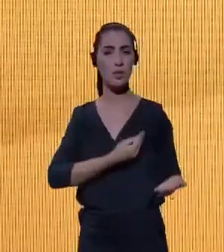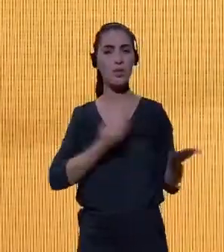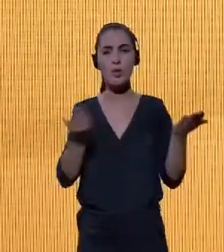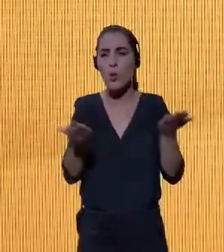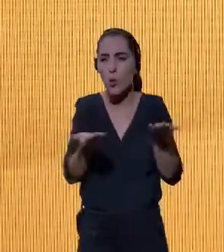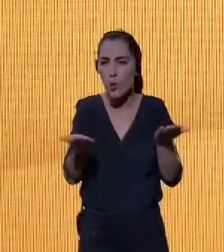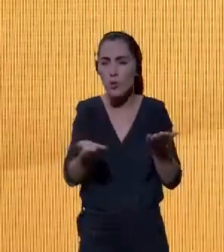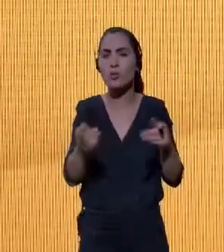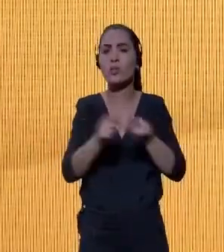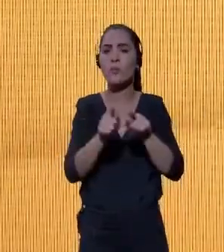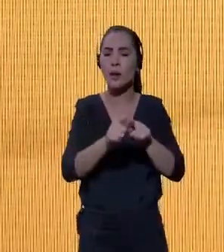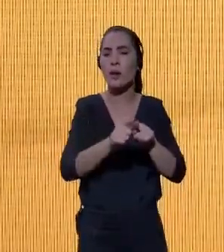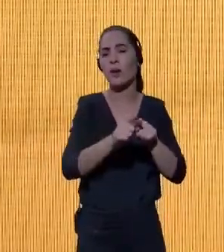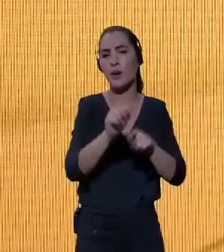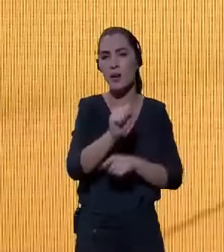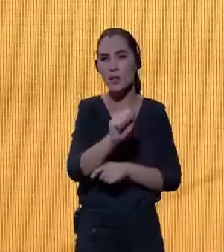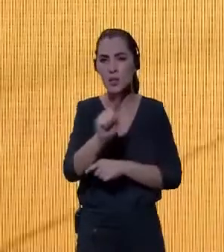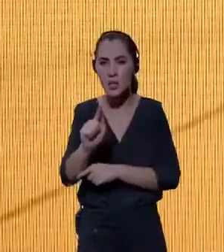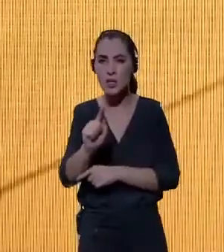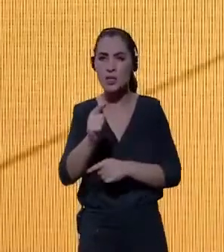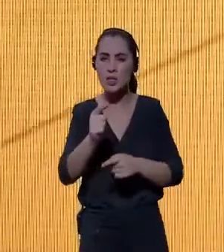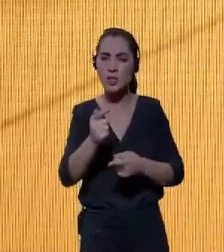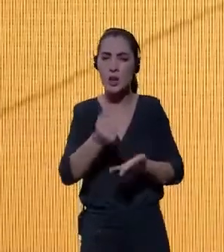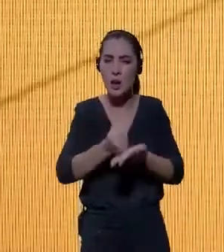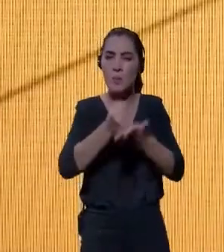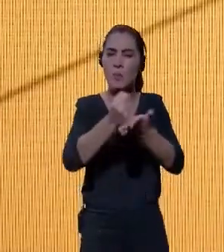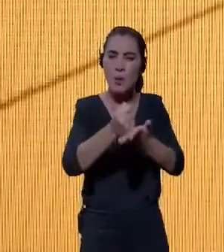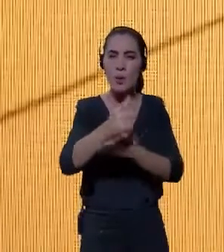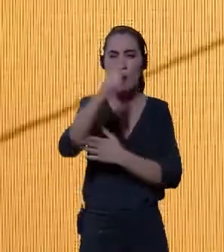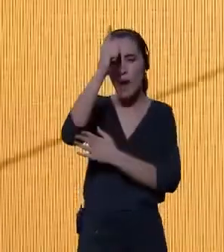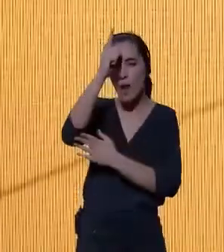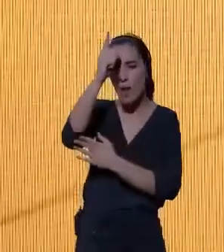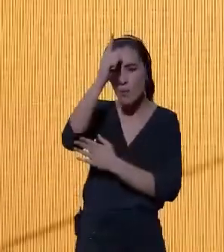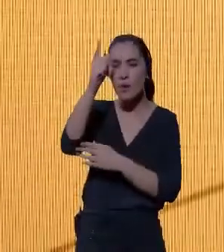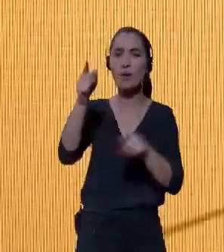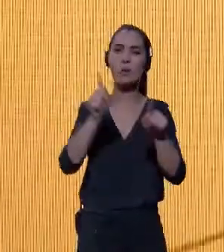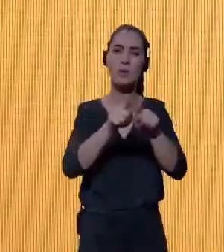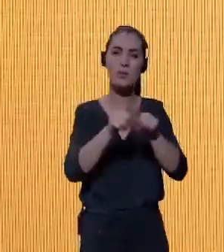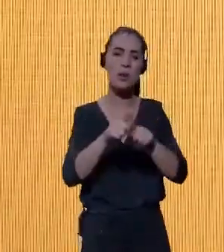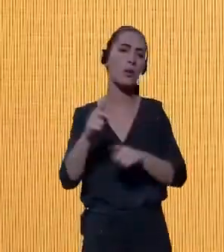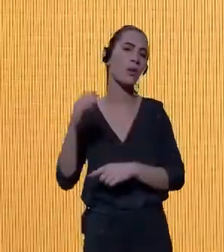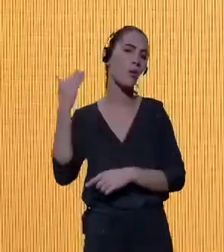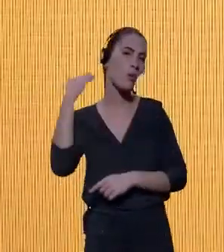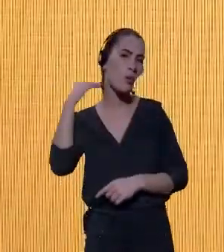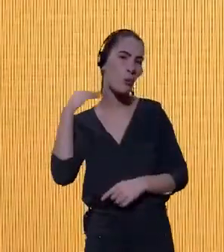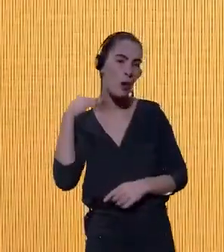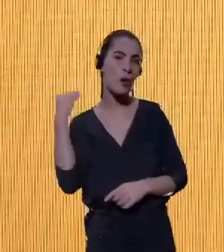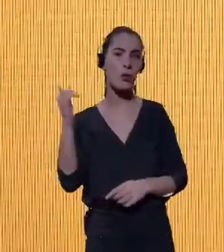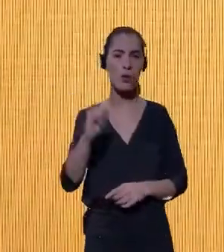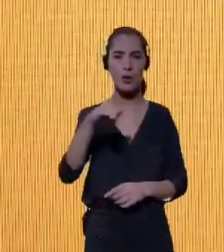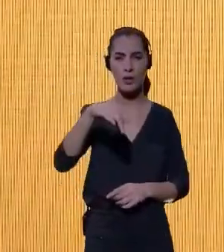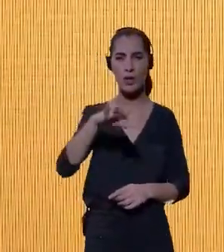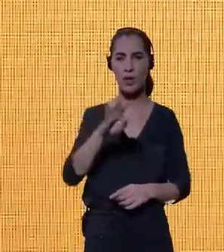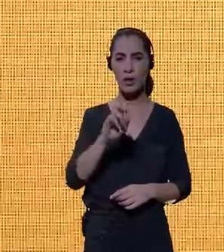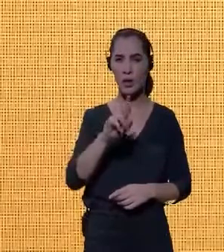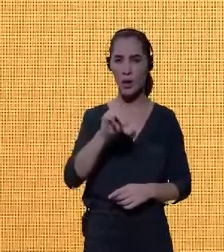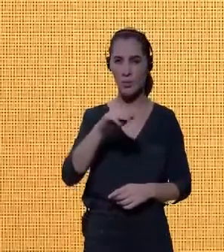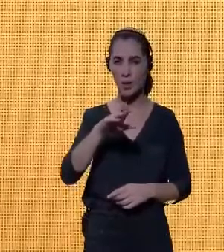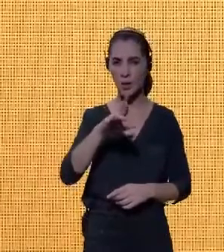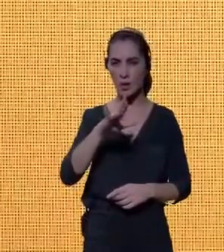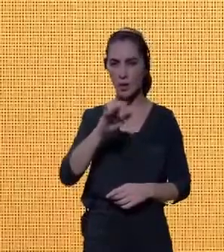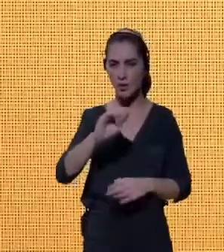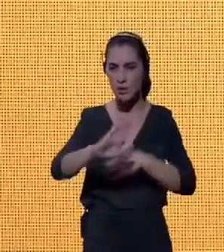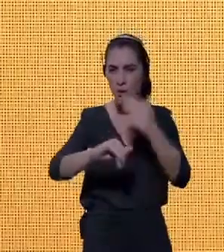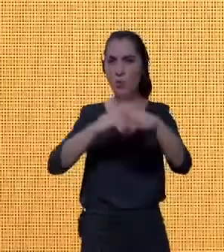Agência de Cooperação Alemã, a GIZ, nossa patrocinadora, o Banco Interamericano de Desenvolvimento, a CAF, e,